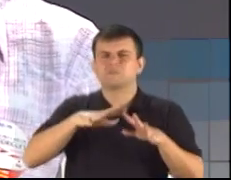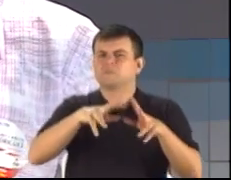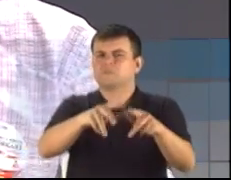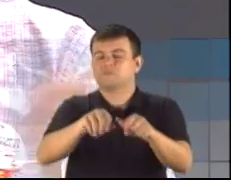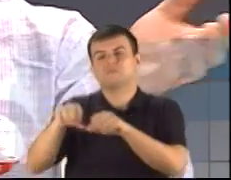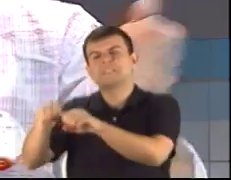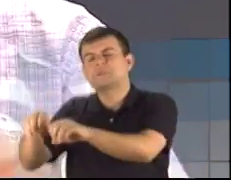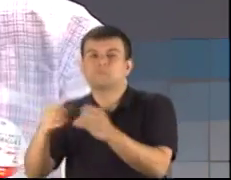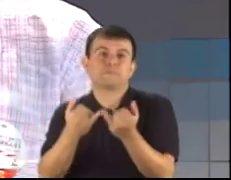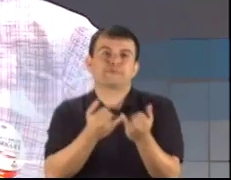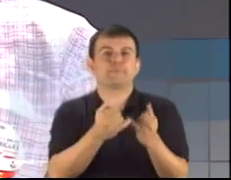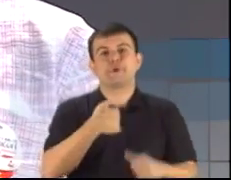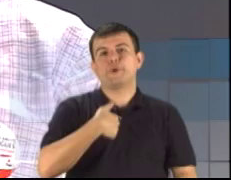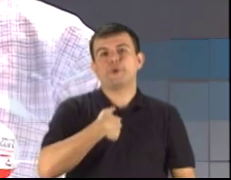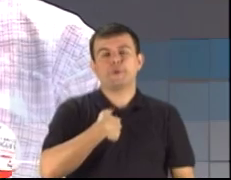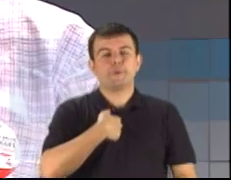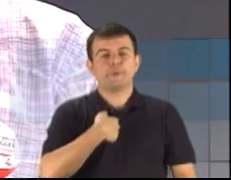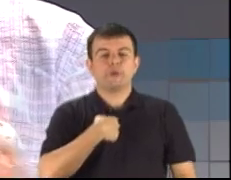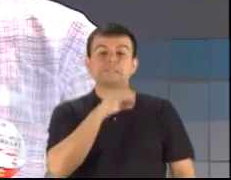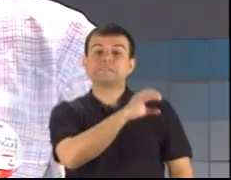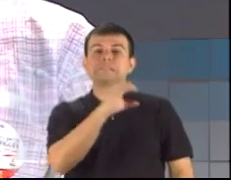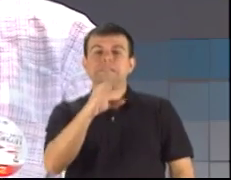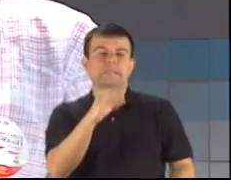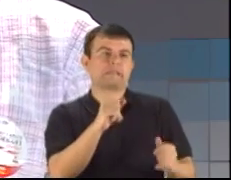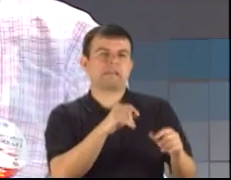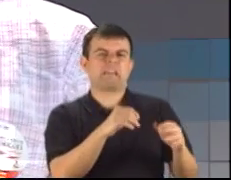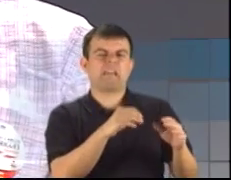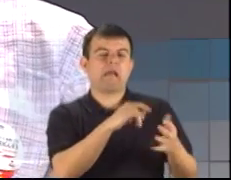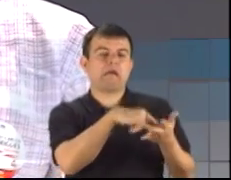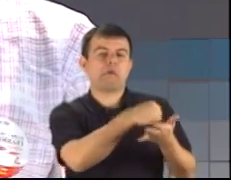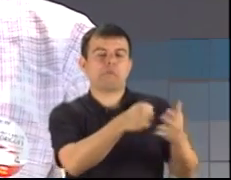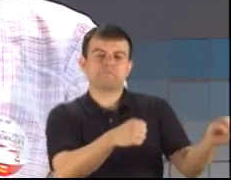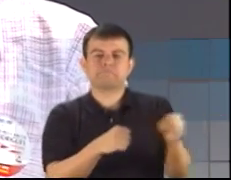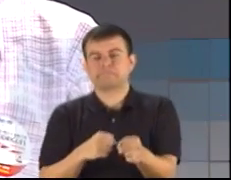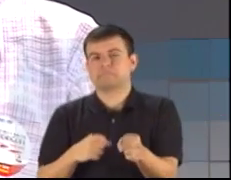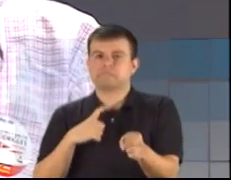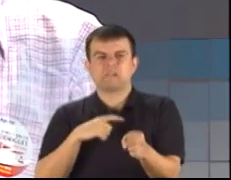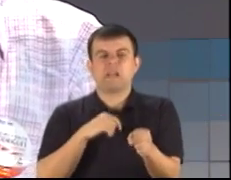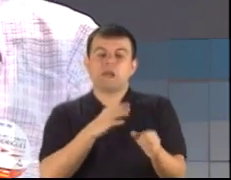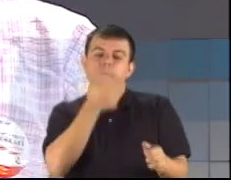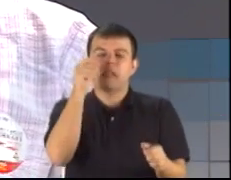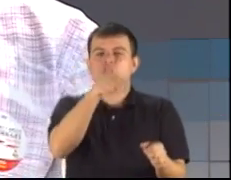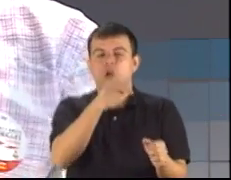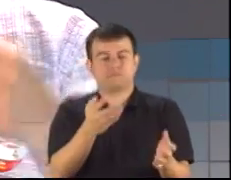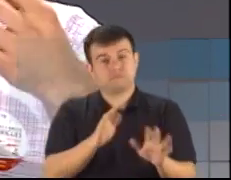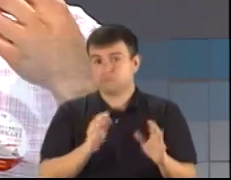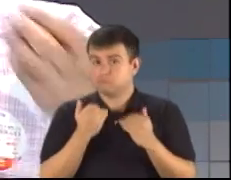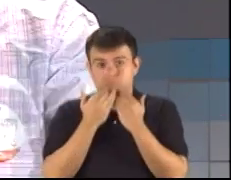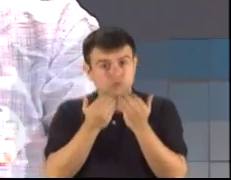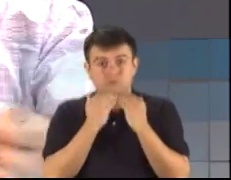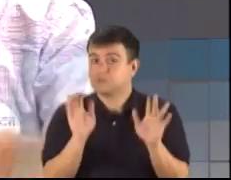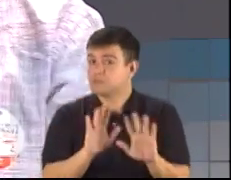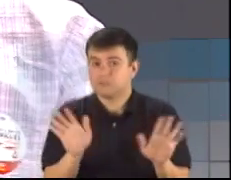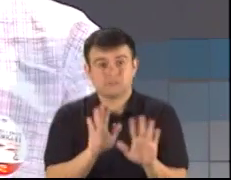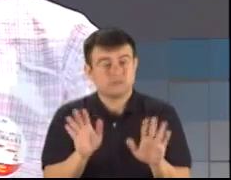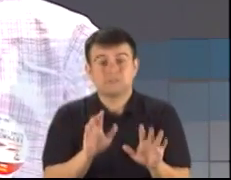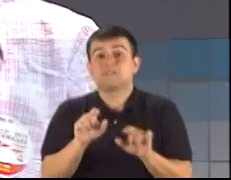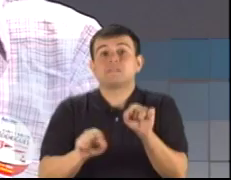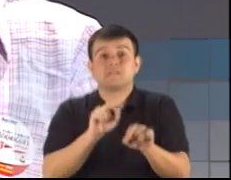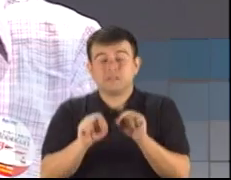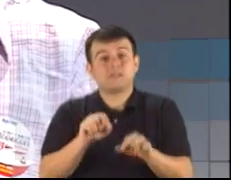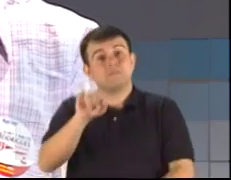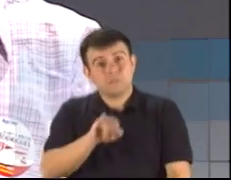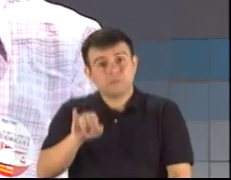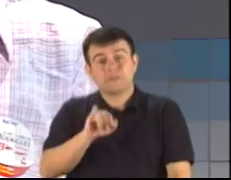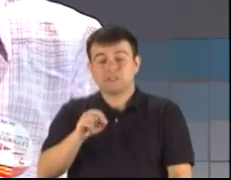pegar um CC e pôr na ponta ali e dizer que ele é o melhor. Quem tem que escolher é sim a classe da parte interessada. Não